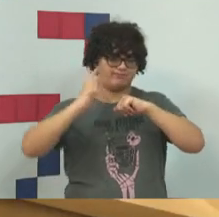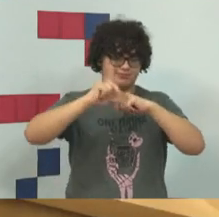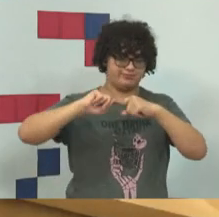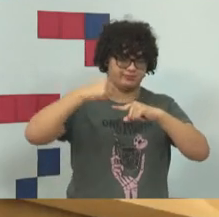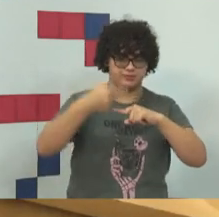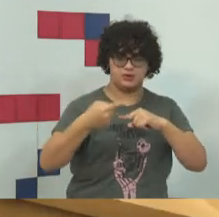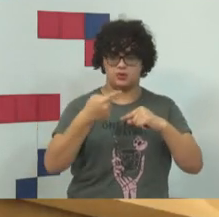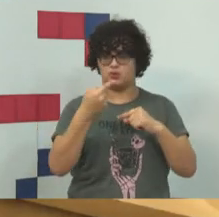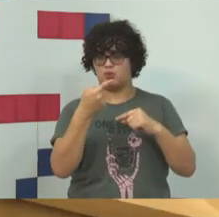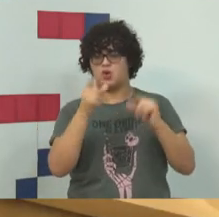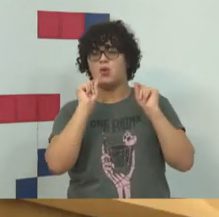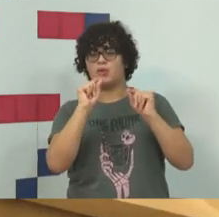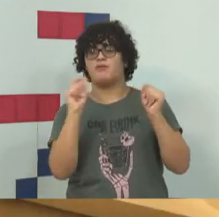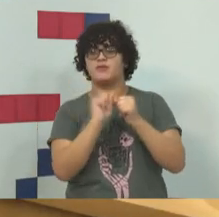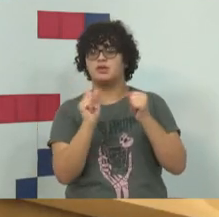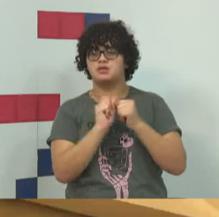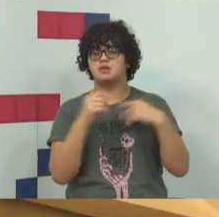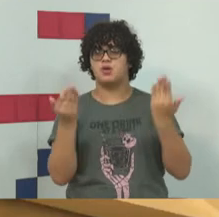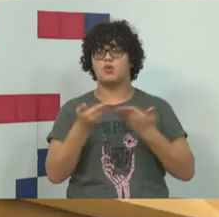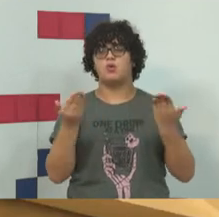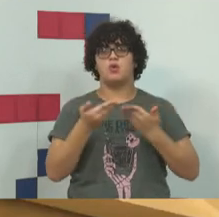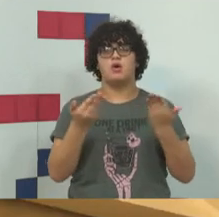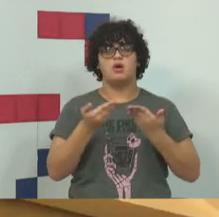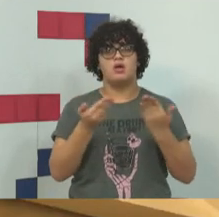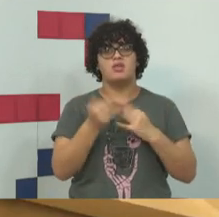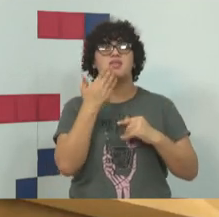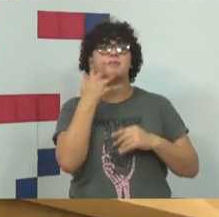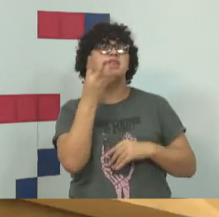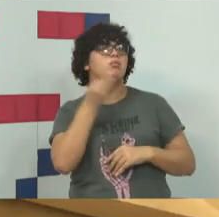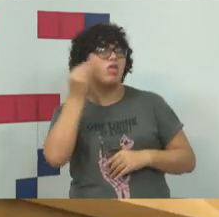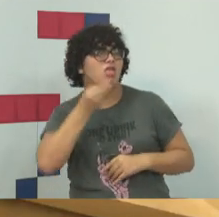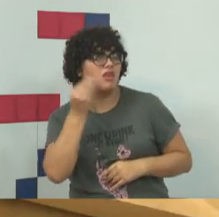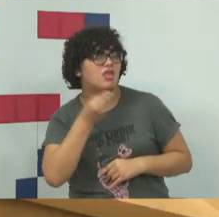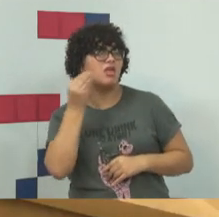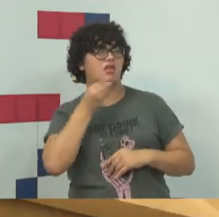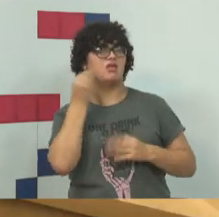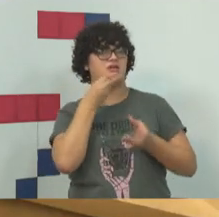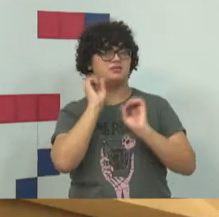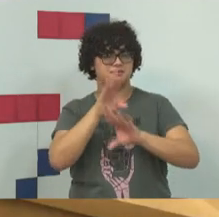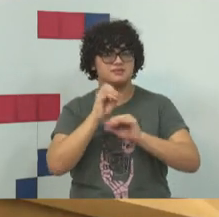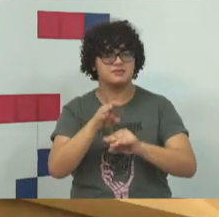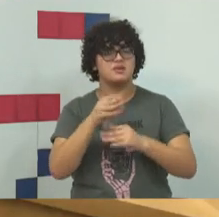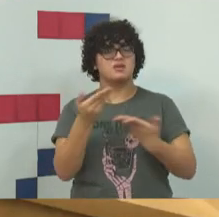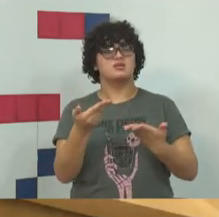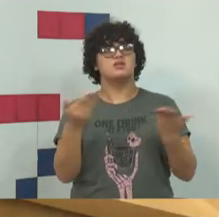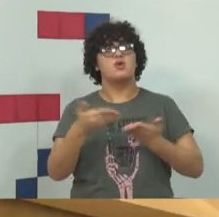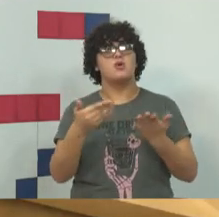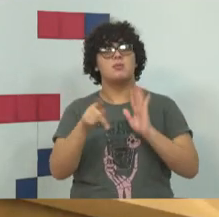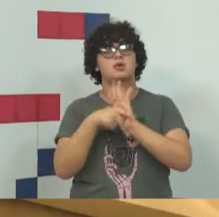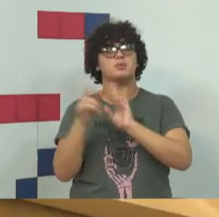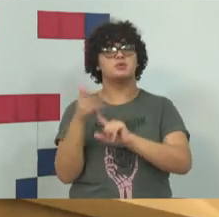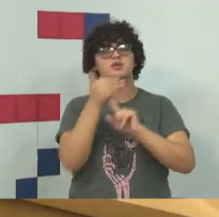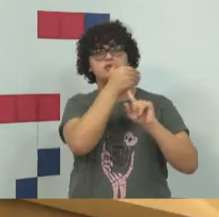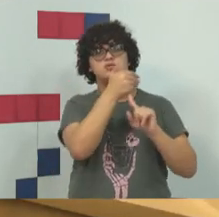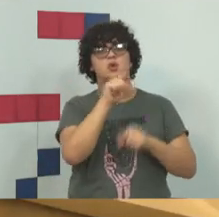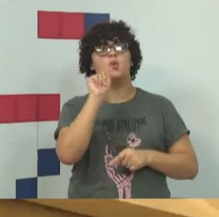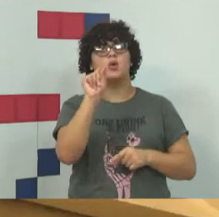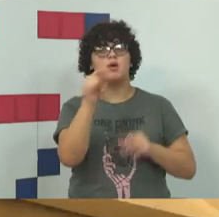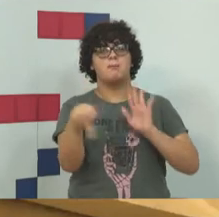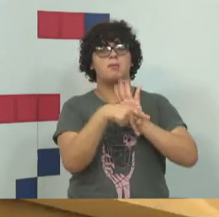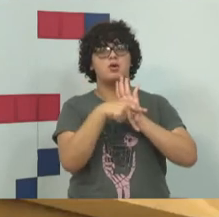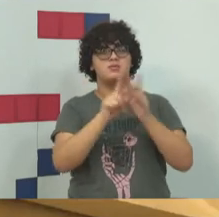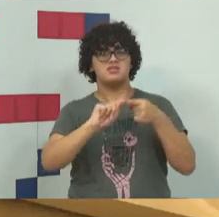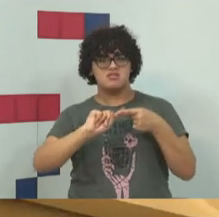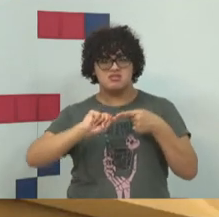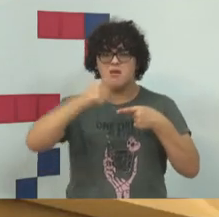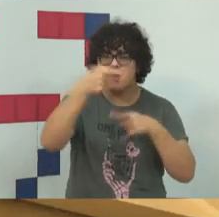O que nós vamos herdar aí de experiências ou de educação tecnológica no pós